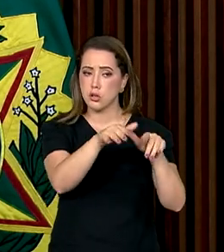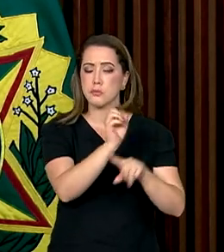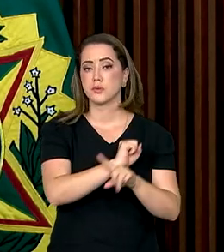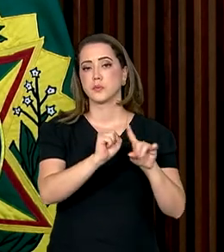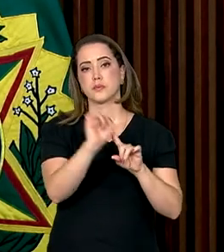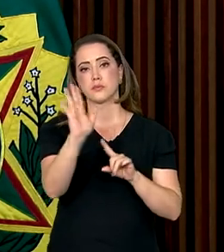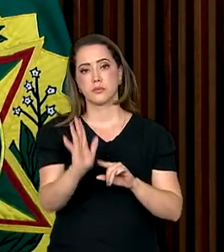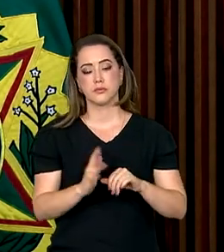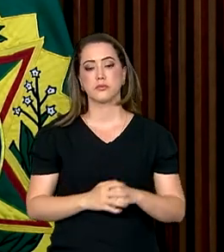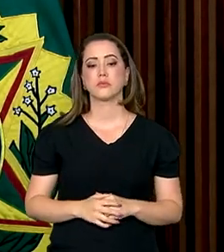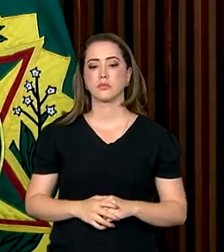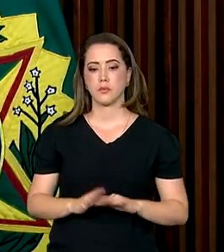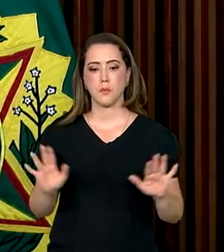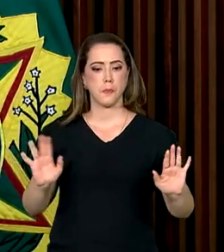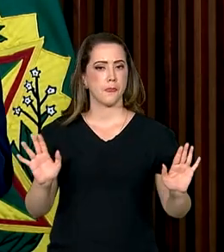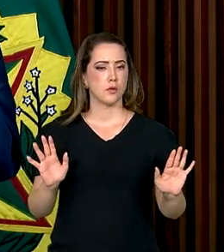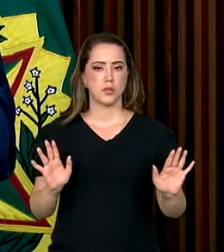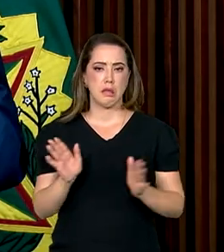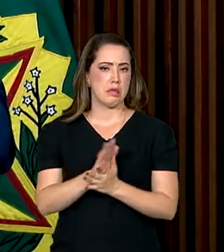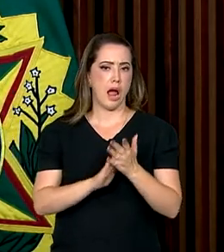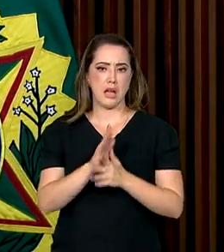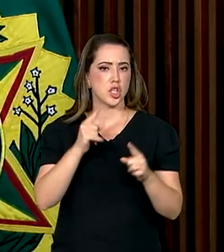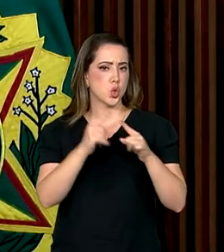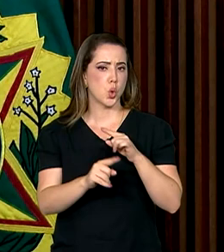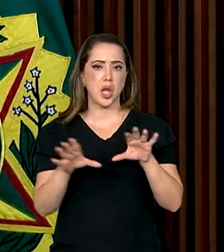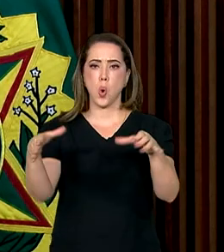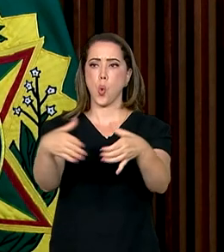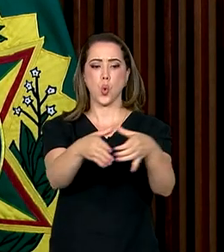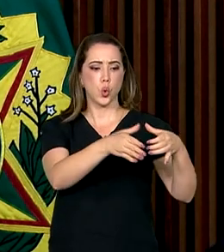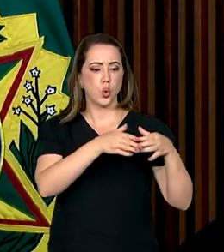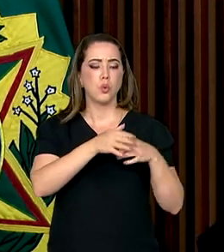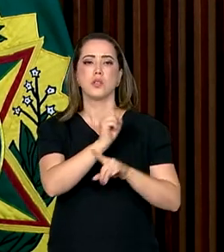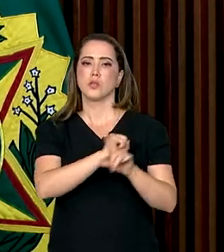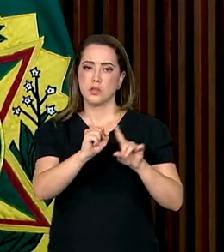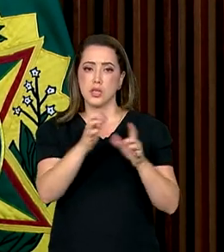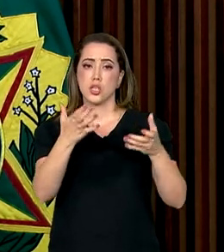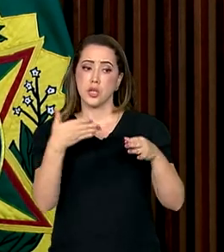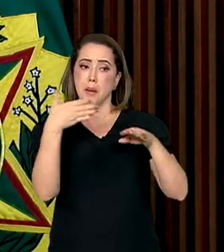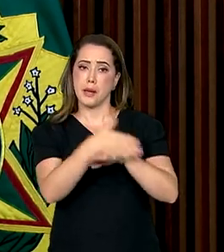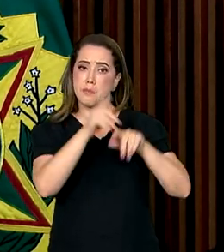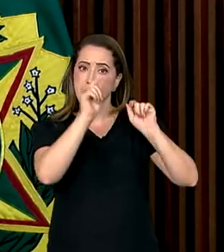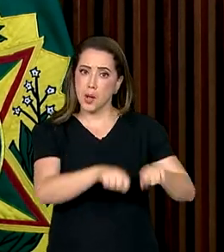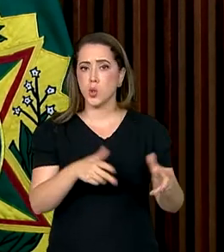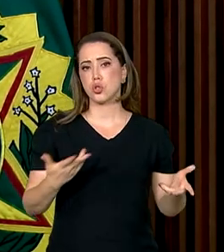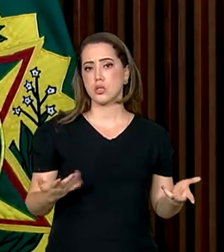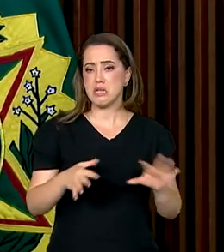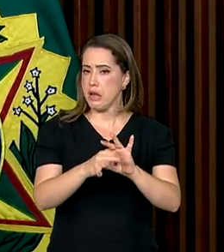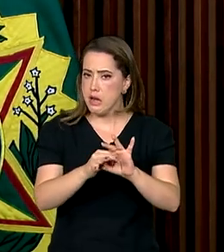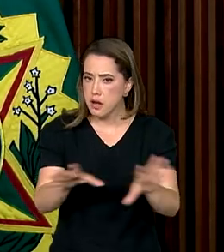brasileira, sem nenhum veto a qualquer segmento da sociedade, para participar e construir